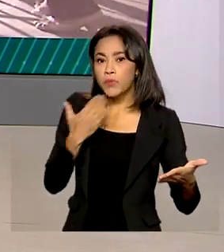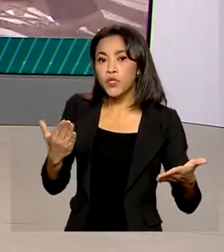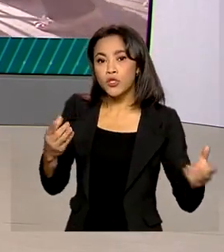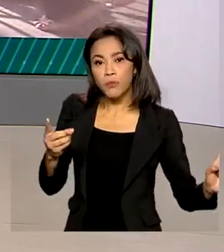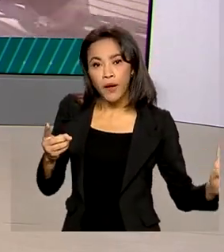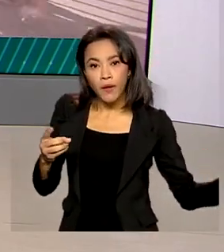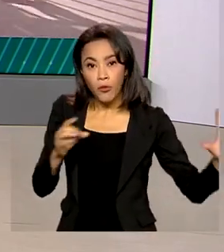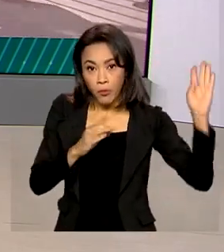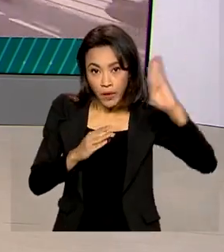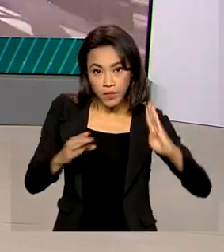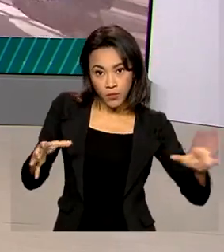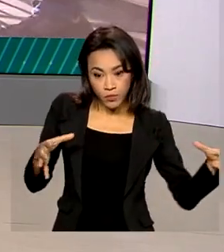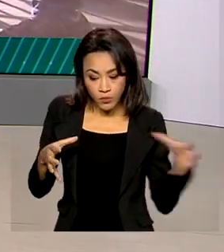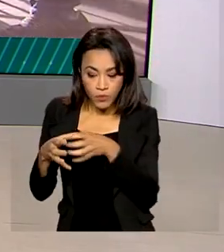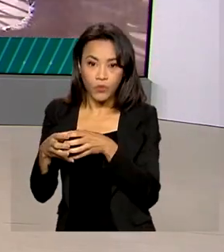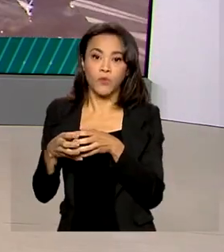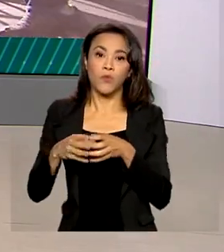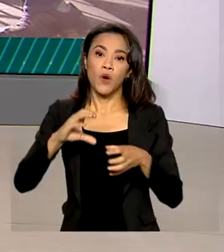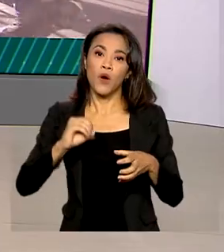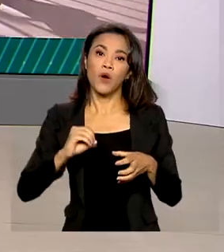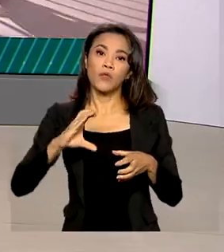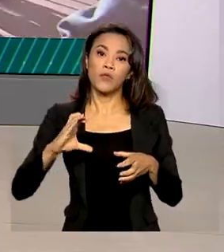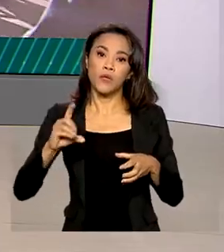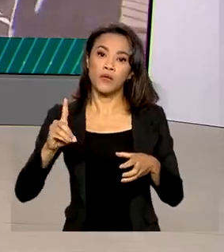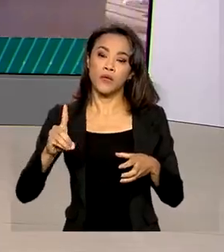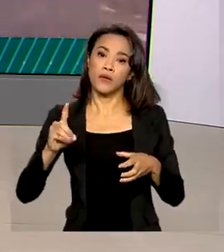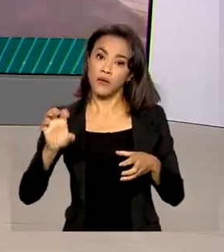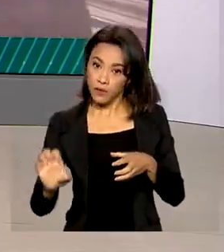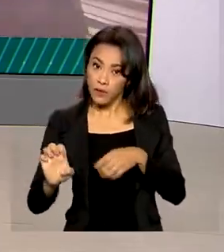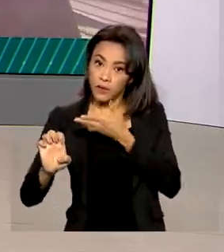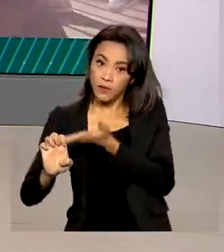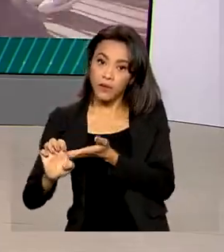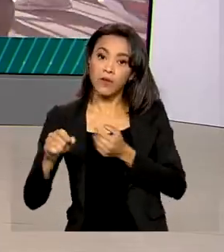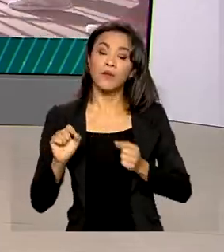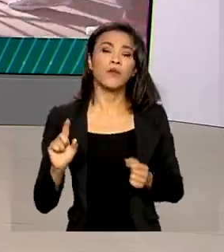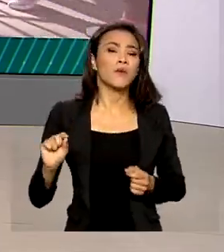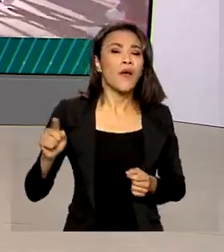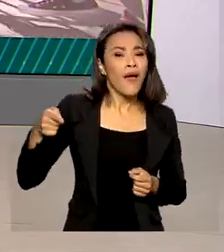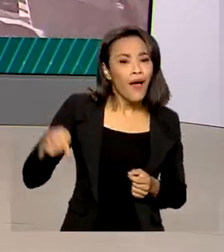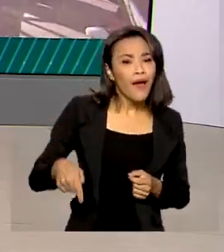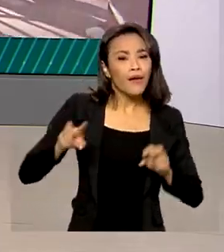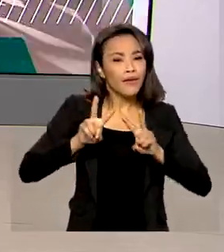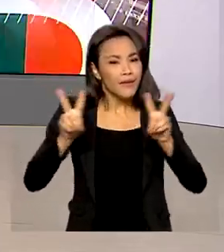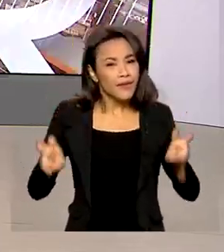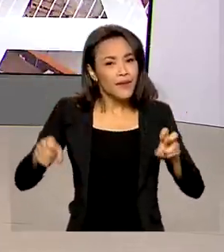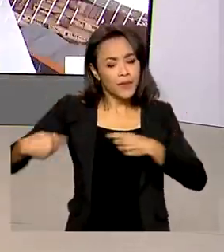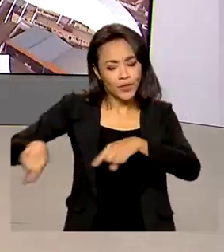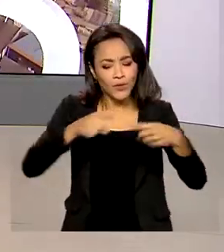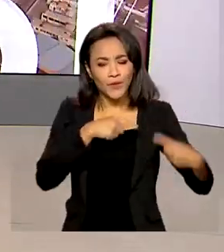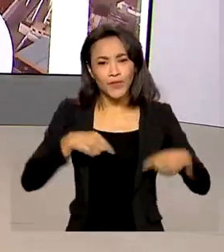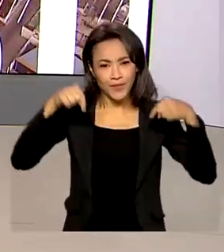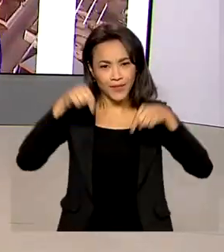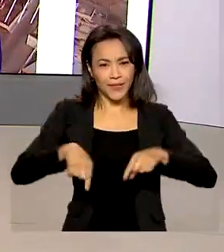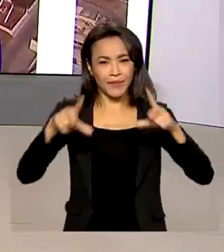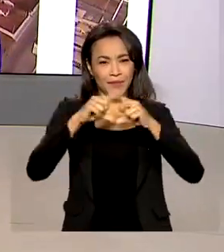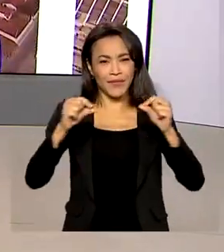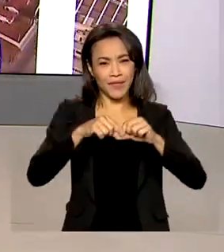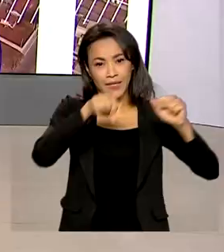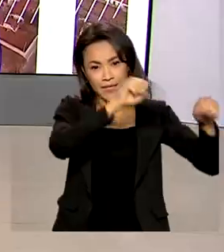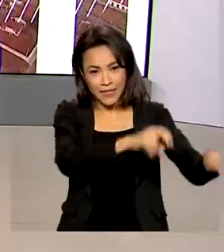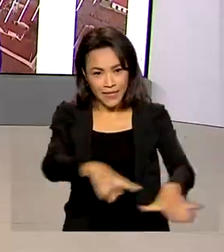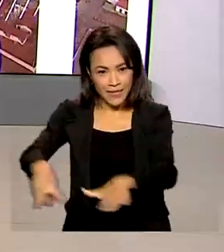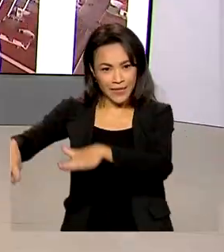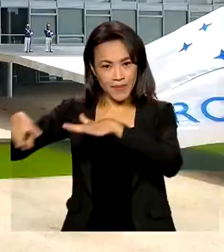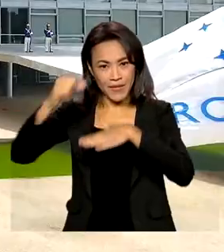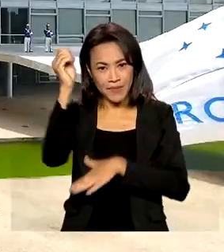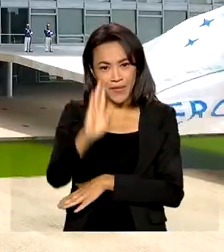A entrada brasileira na Organização para a Cooperação e o Desenvolvimento Econômico é um dos assuntos debatidos em Brasília na semana Brasil